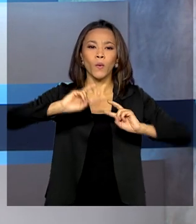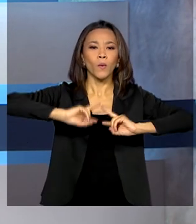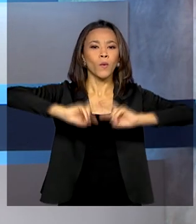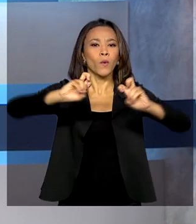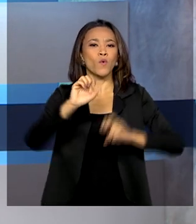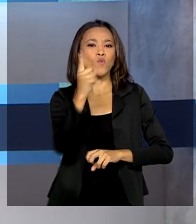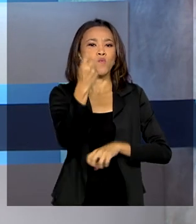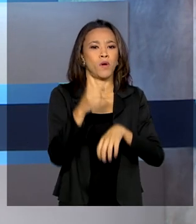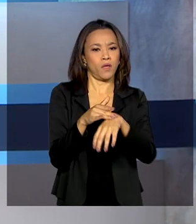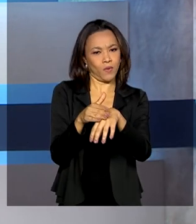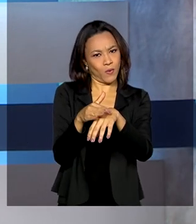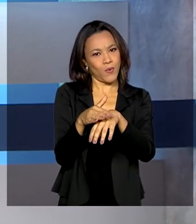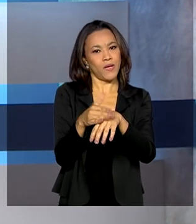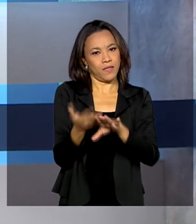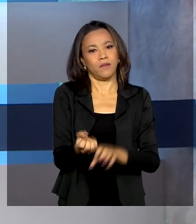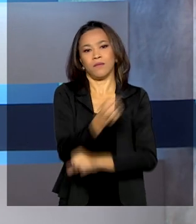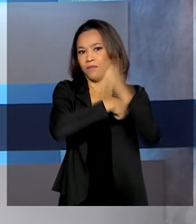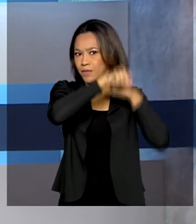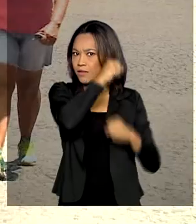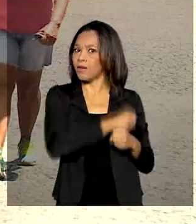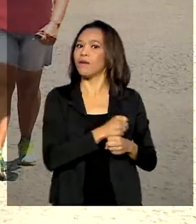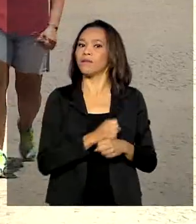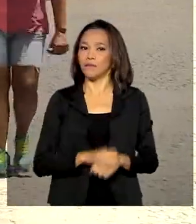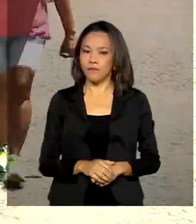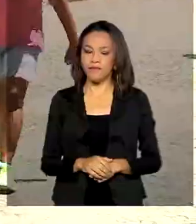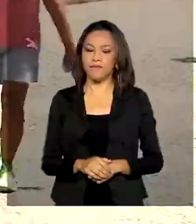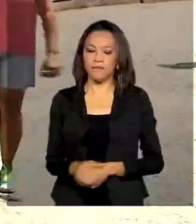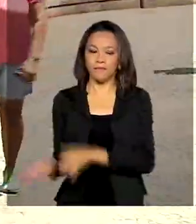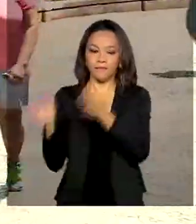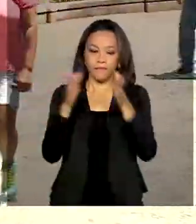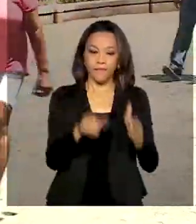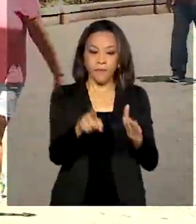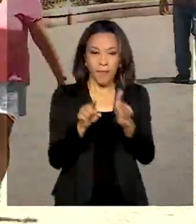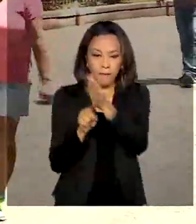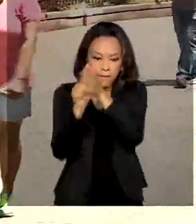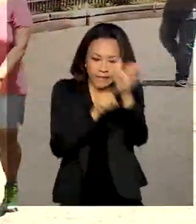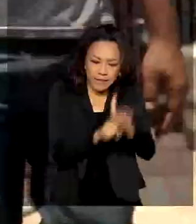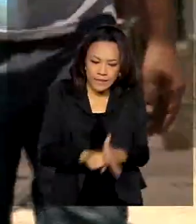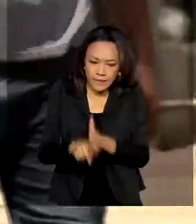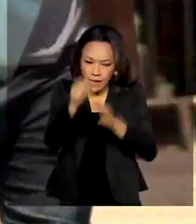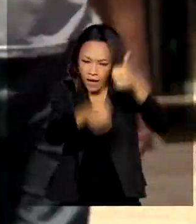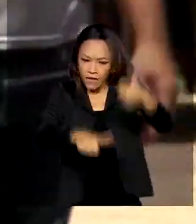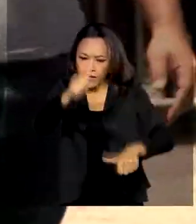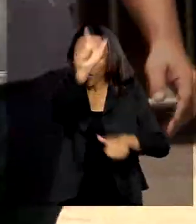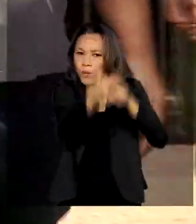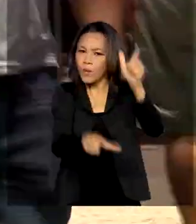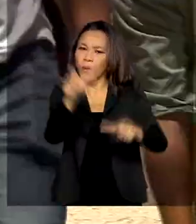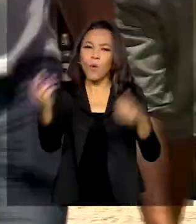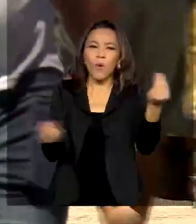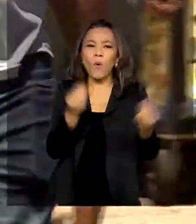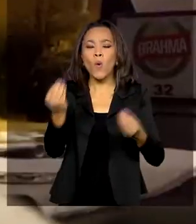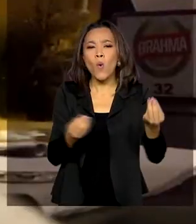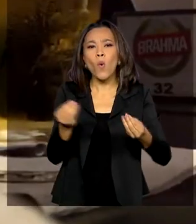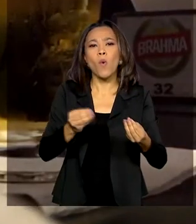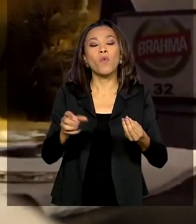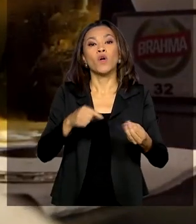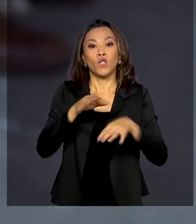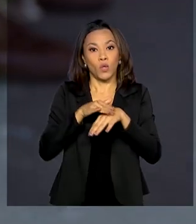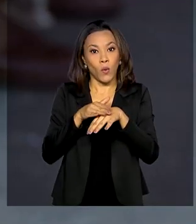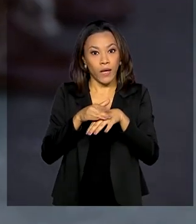uma doença crônica no ano passado. O estudo relacionou o estilo de vida e doenças crônicas não transmissíveis.